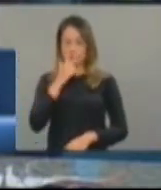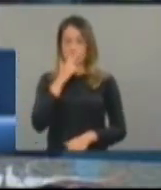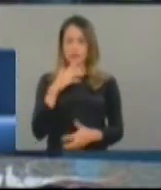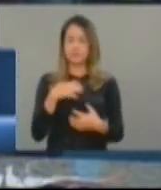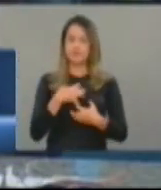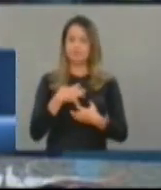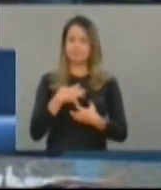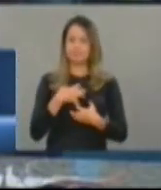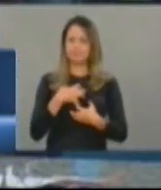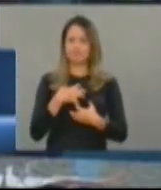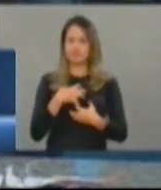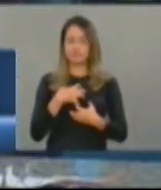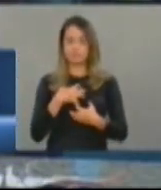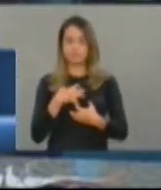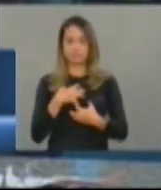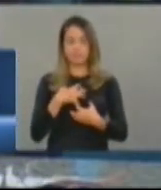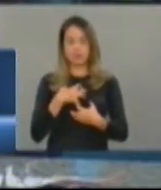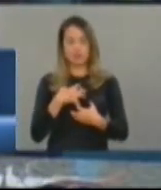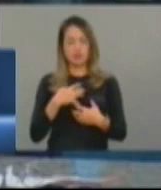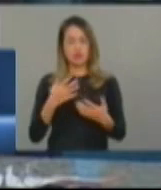tenho é de que